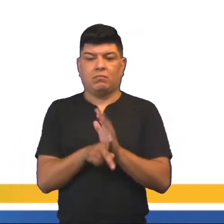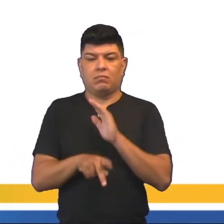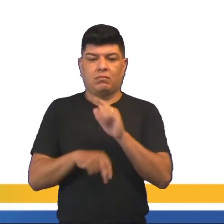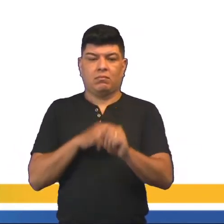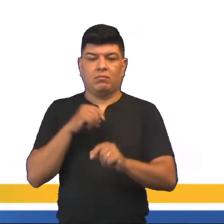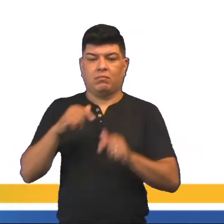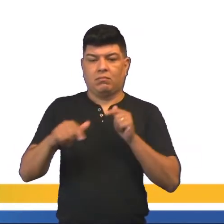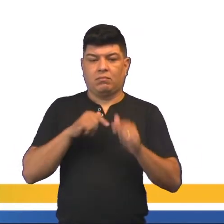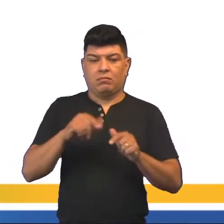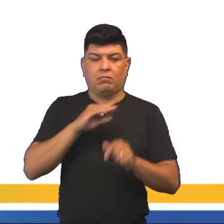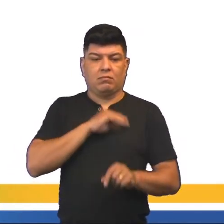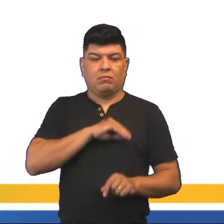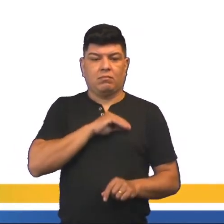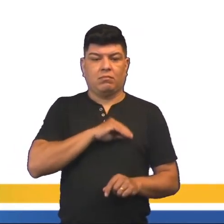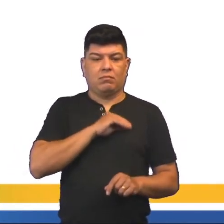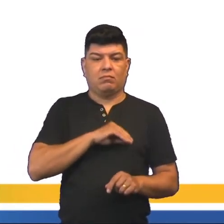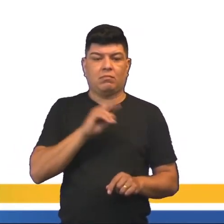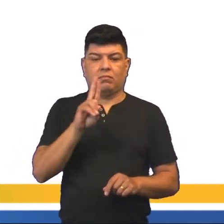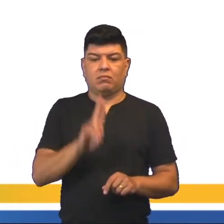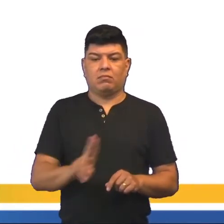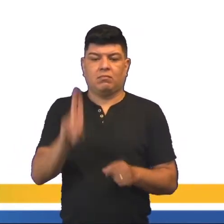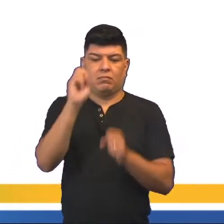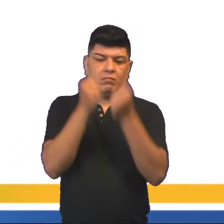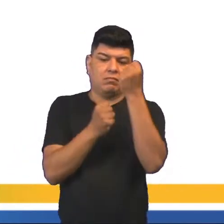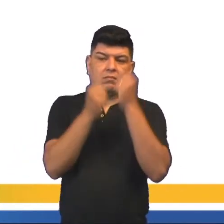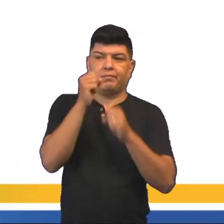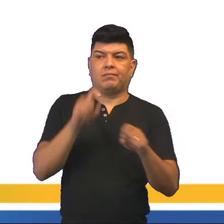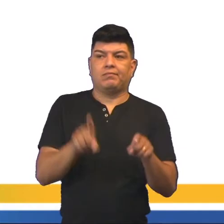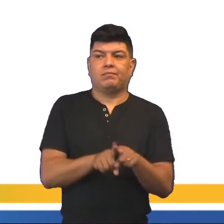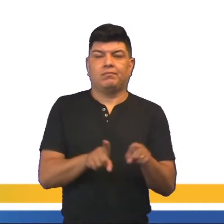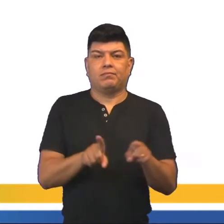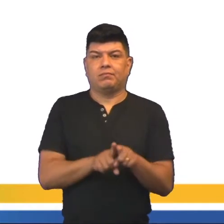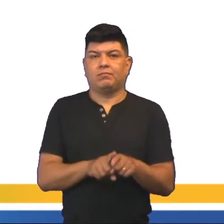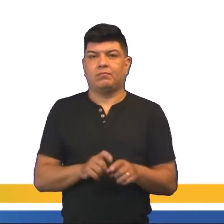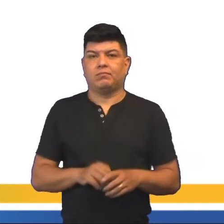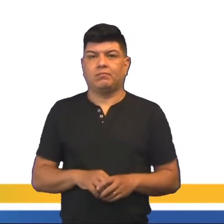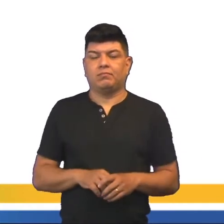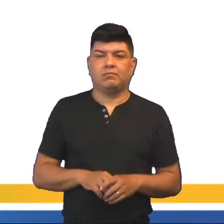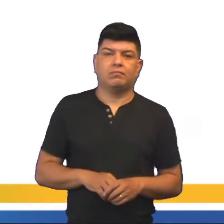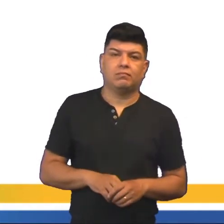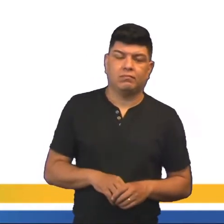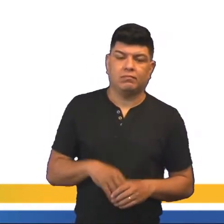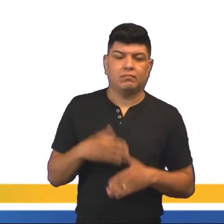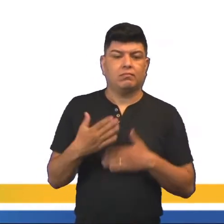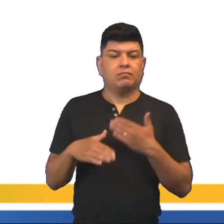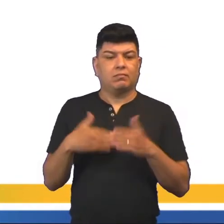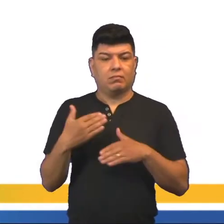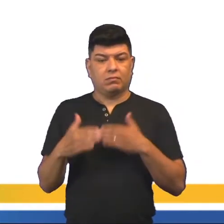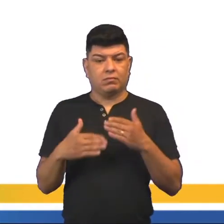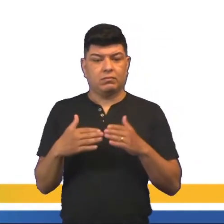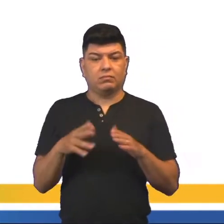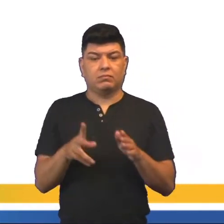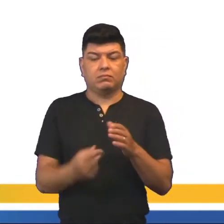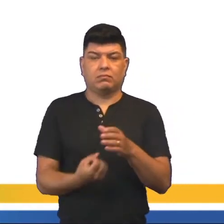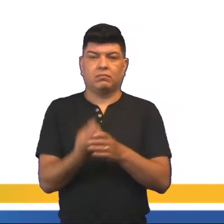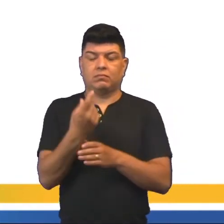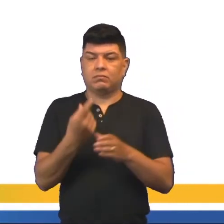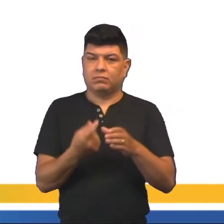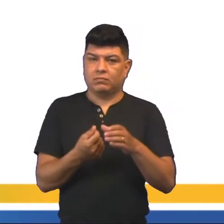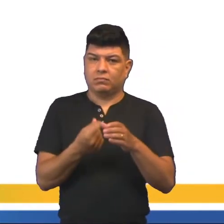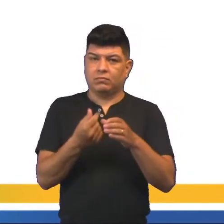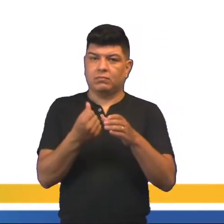artesanal no trabalho assalariado e no uso das máquinas para a produção. O desenvolvimento do modo de produção